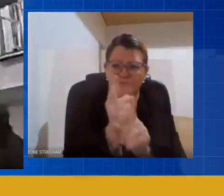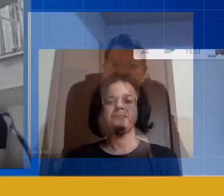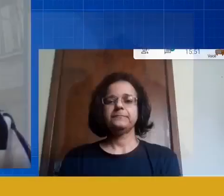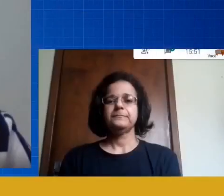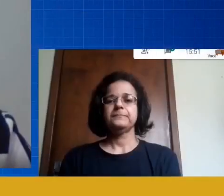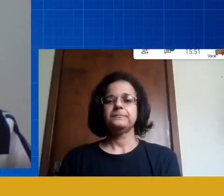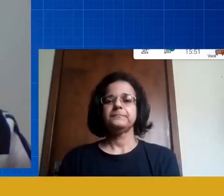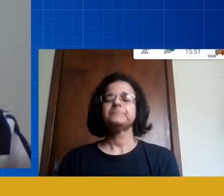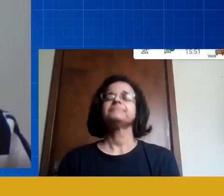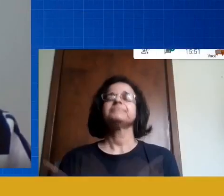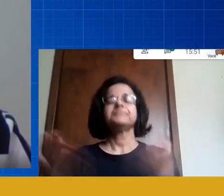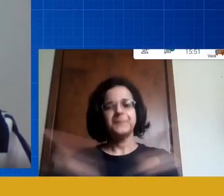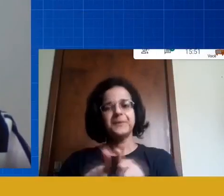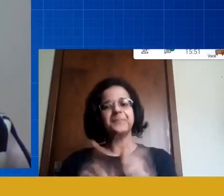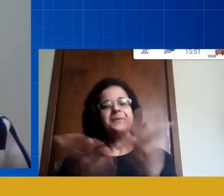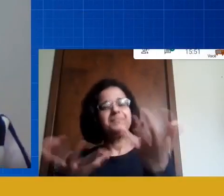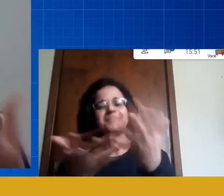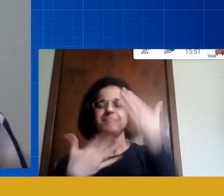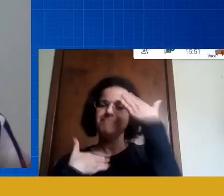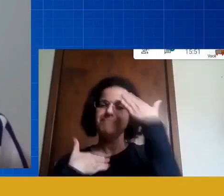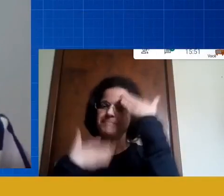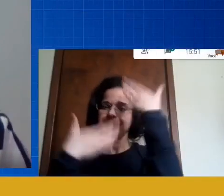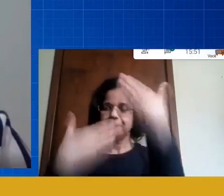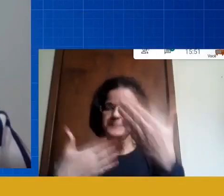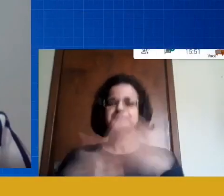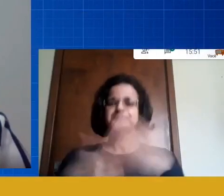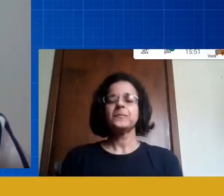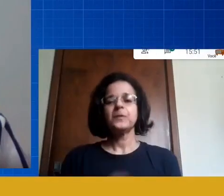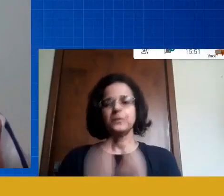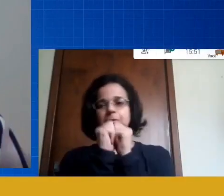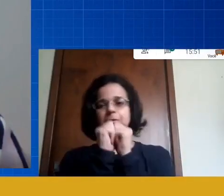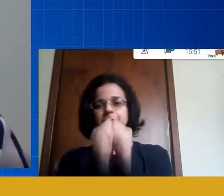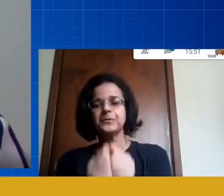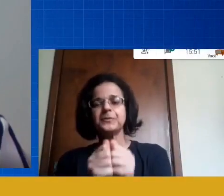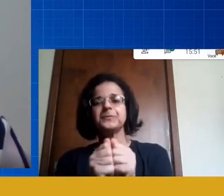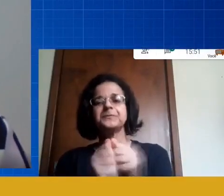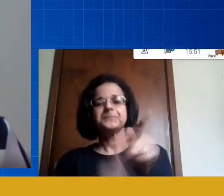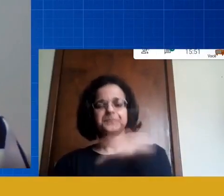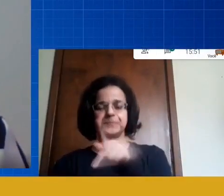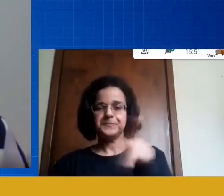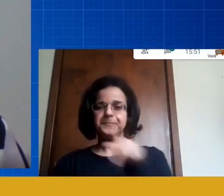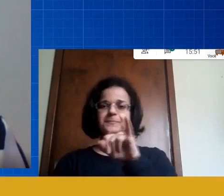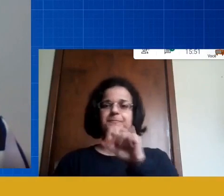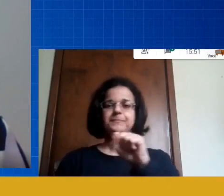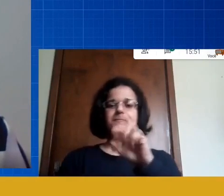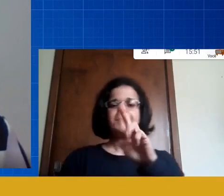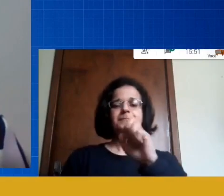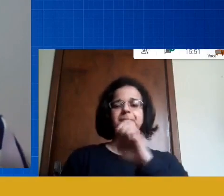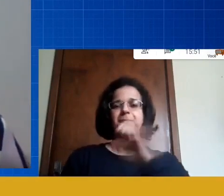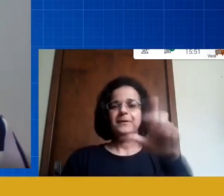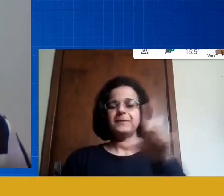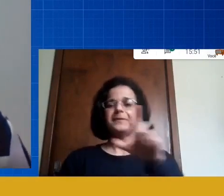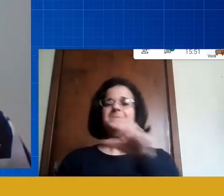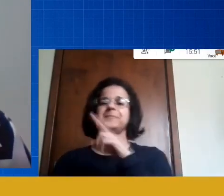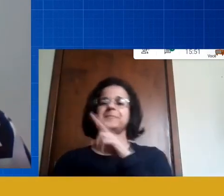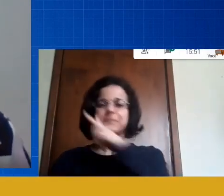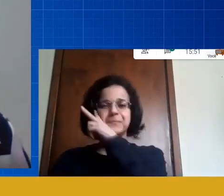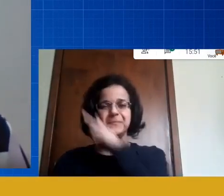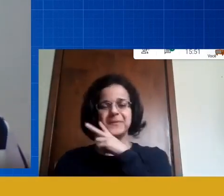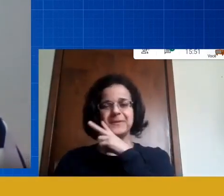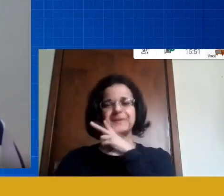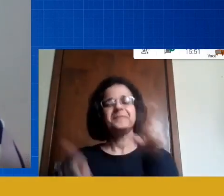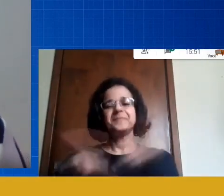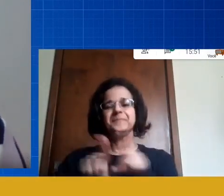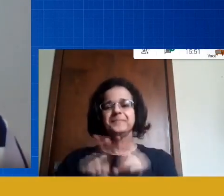quero agradecer do fundo do meu coração a participação do Israel do professor Vicente das minhas meninas a Vlad e Simone